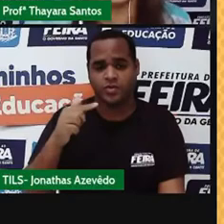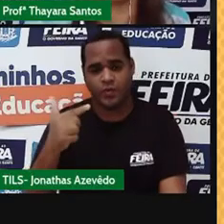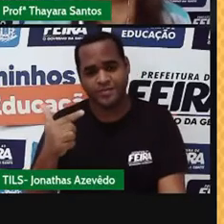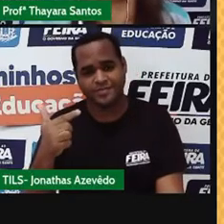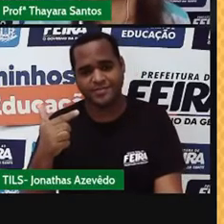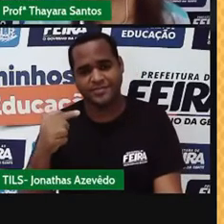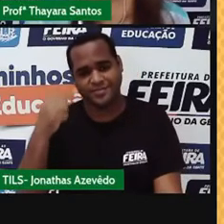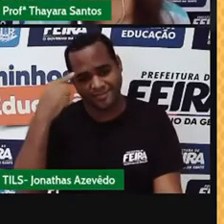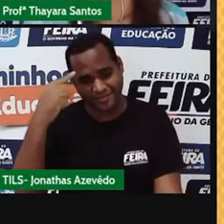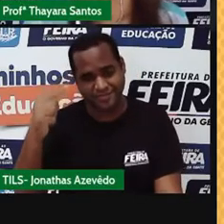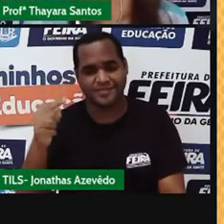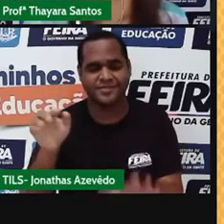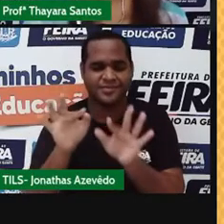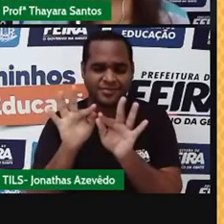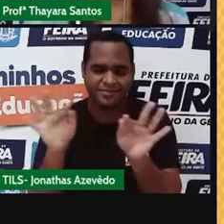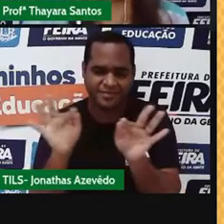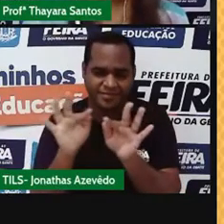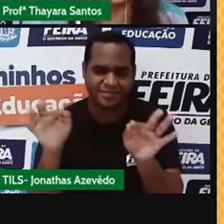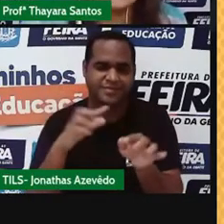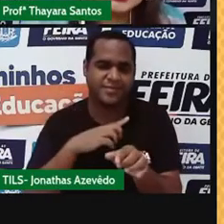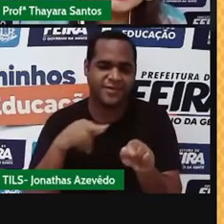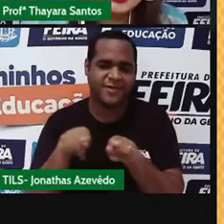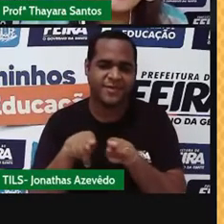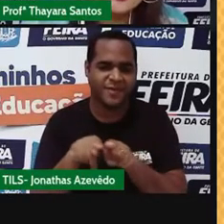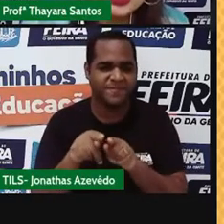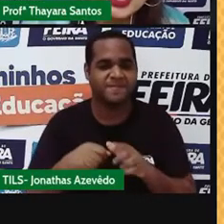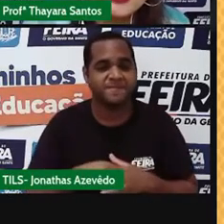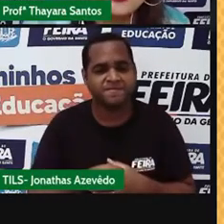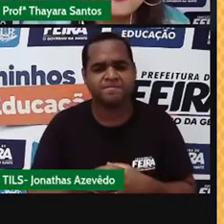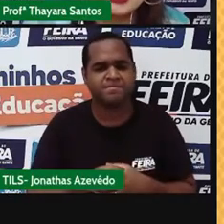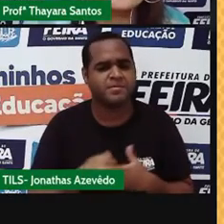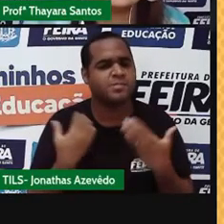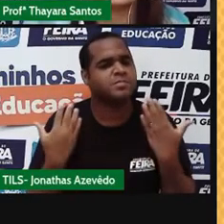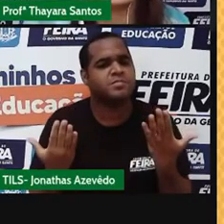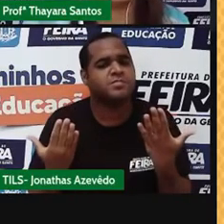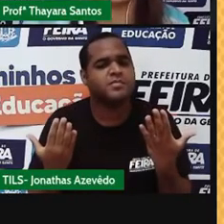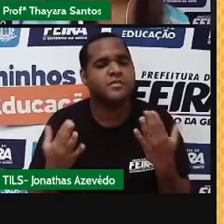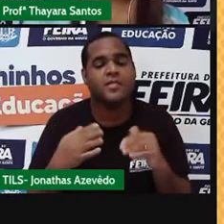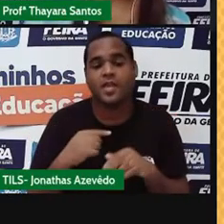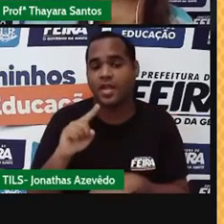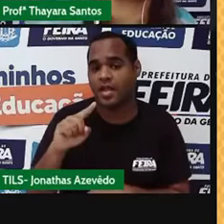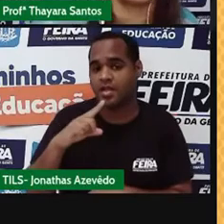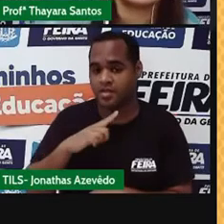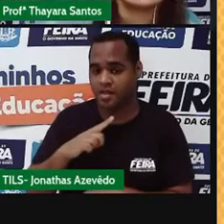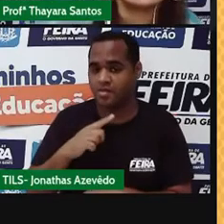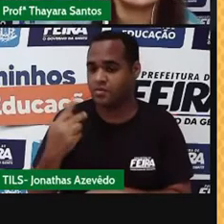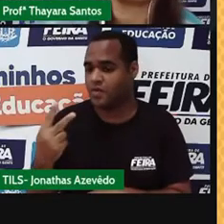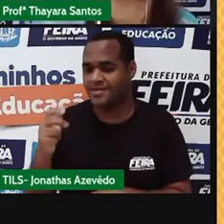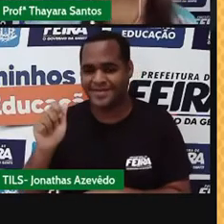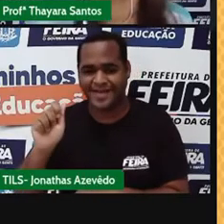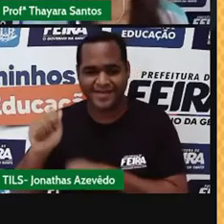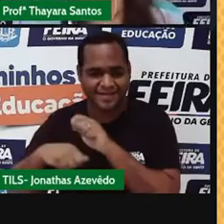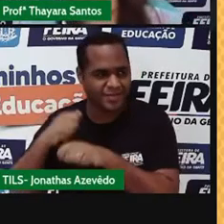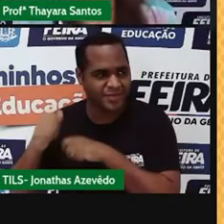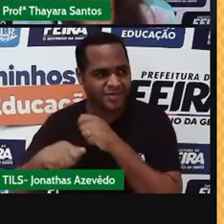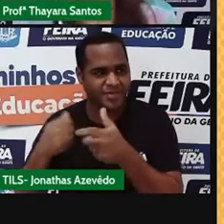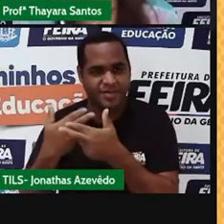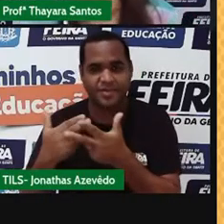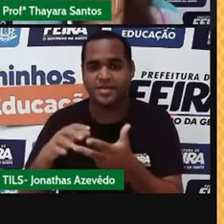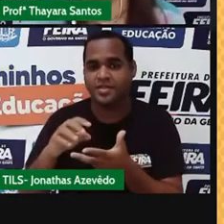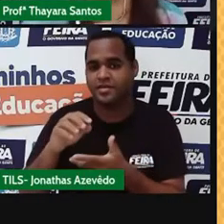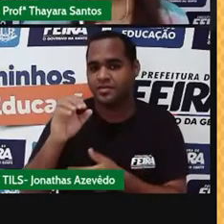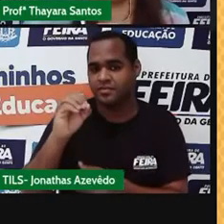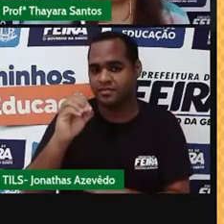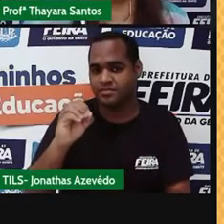gás oxigênio, também é um exemplo de substância simples, porque ele é formado por dois átomos de oxigênio. O gás